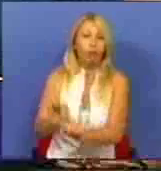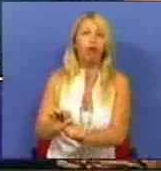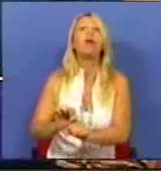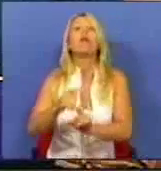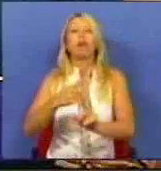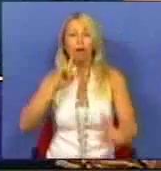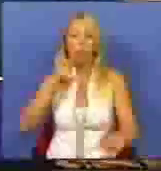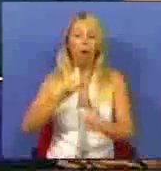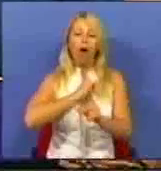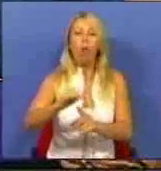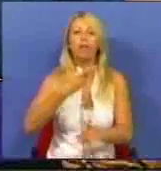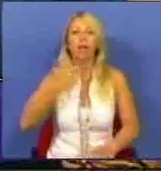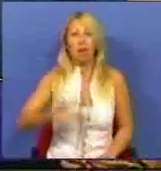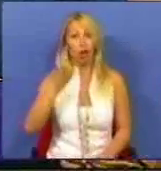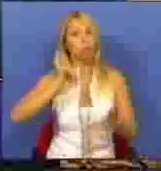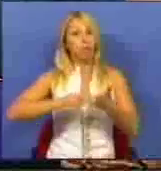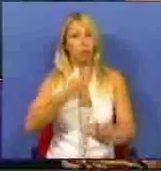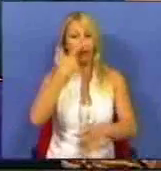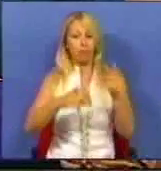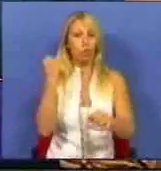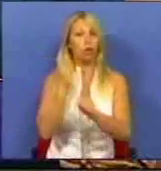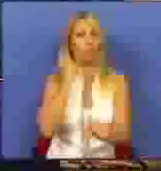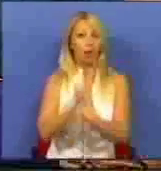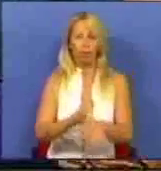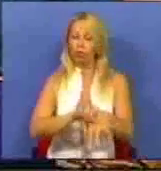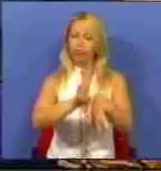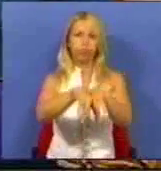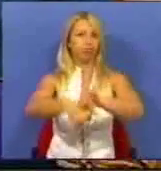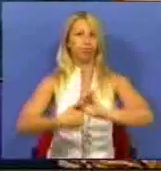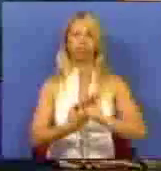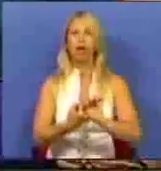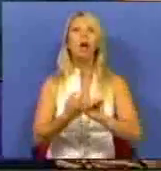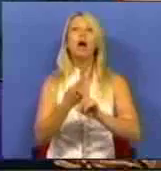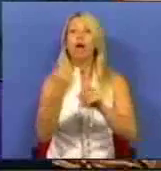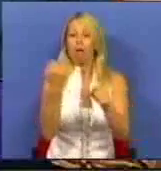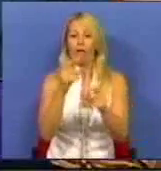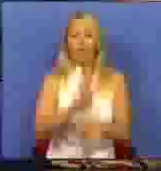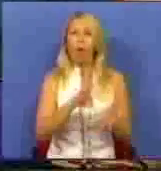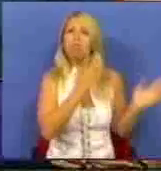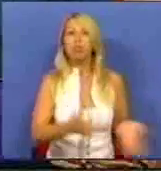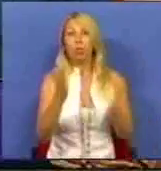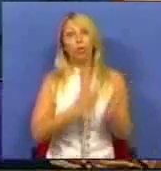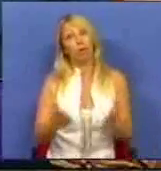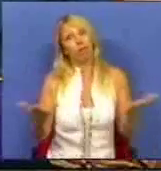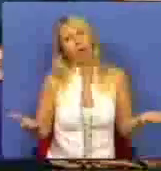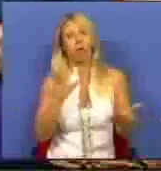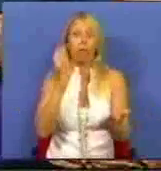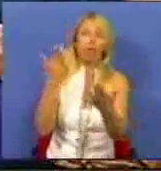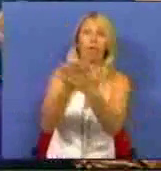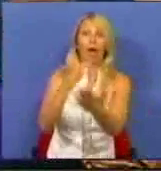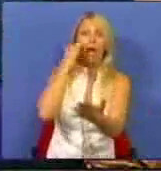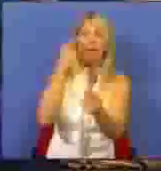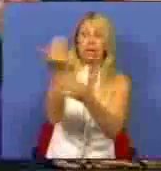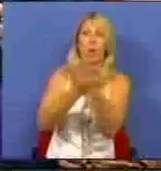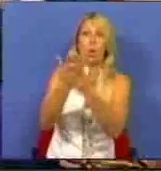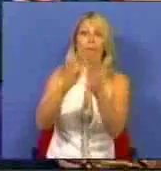-se direitos fundamentais dos trabalhadores, destruiu-se o aparelho produtivo. De tal forma que a crise económica e social se instalou